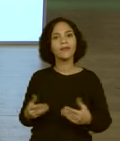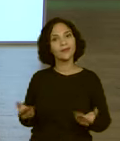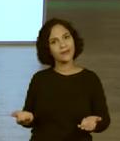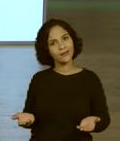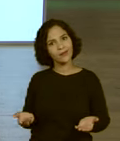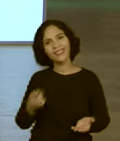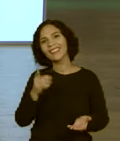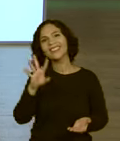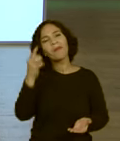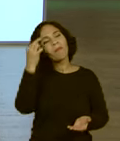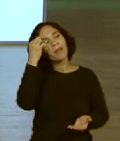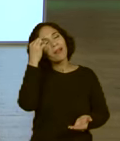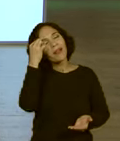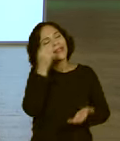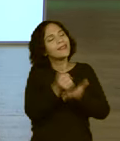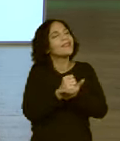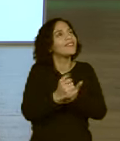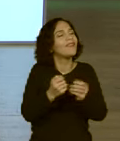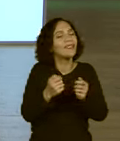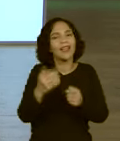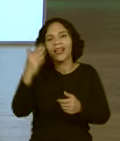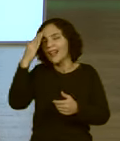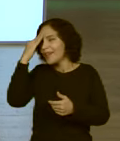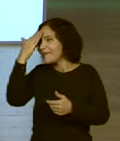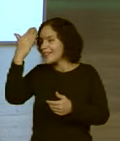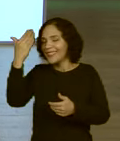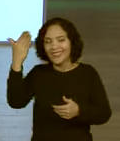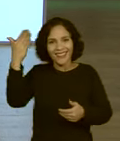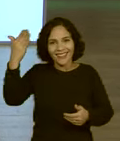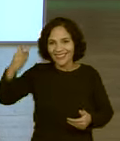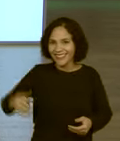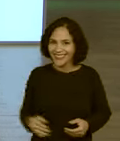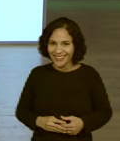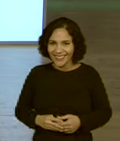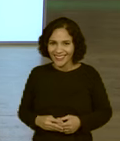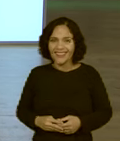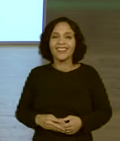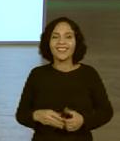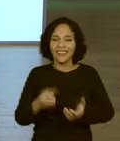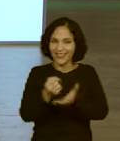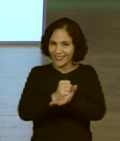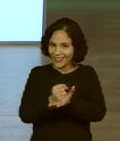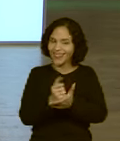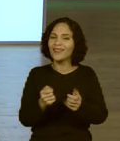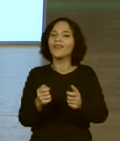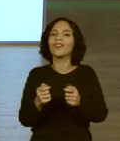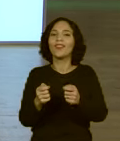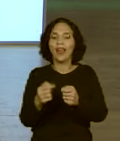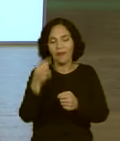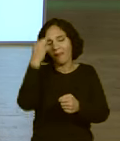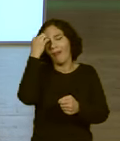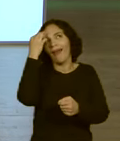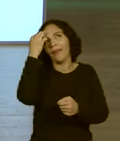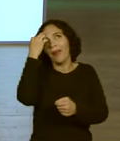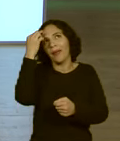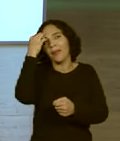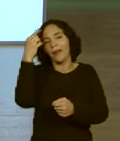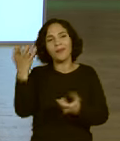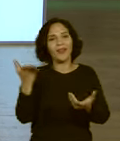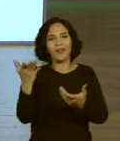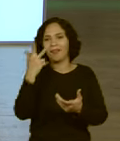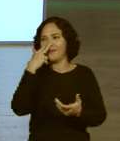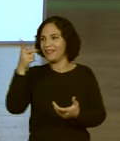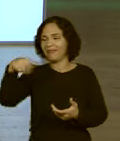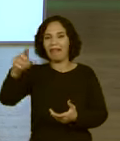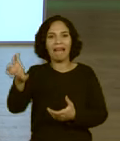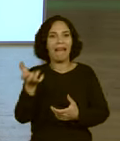pensa em videogame, né, Então, é que apareceu o videogame ali. meu Deus do céu, né? É, o videogame já é o item do